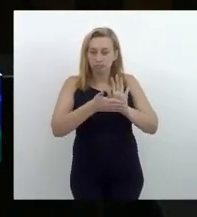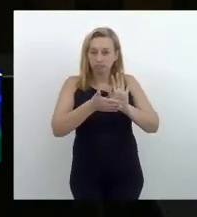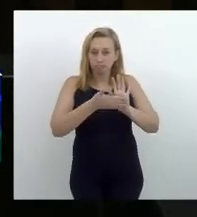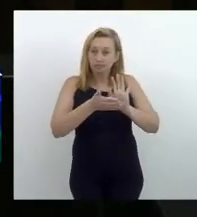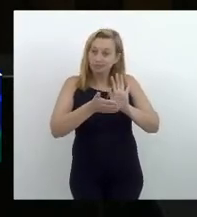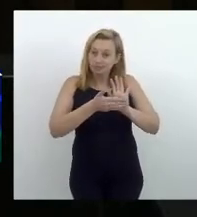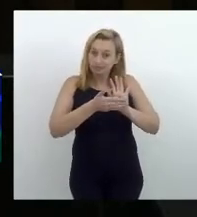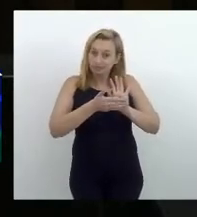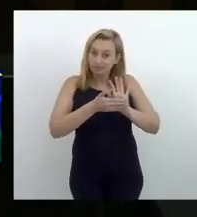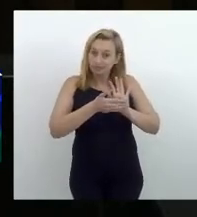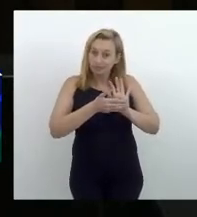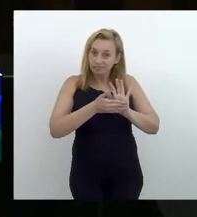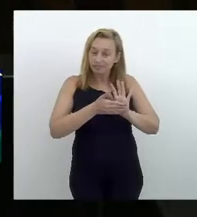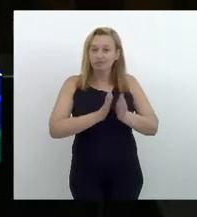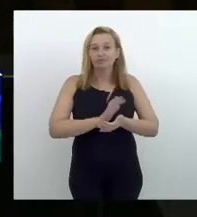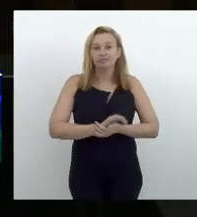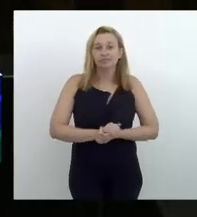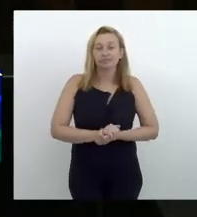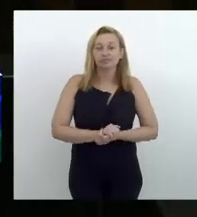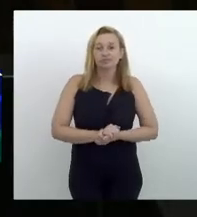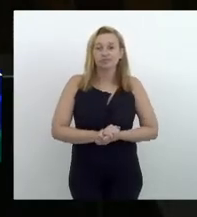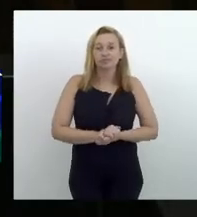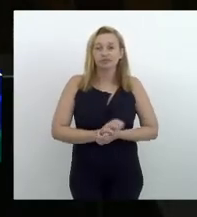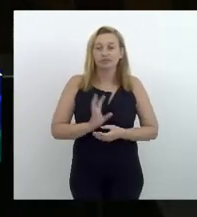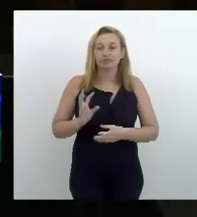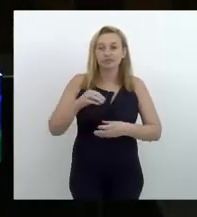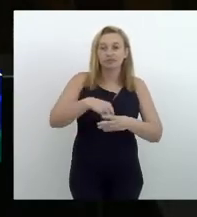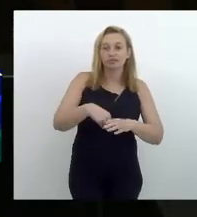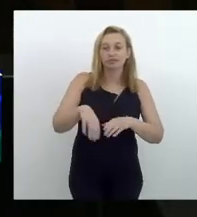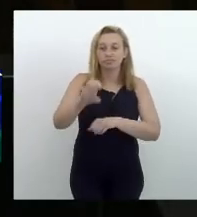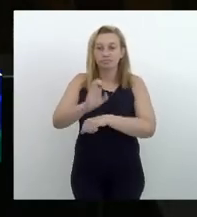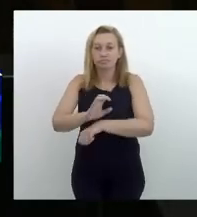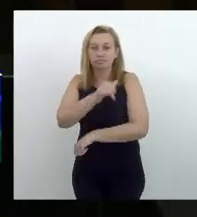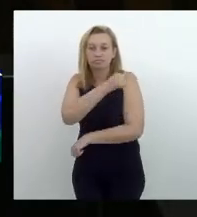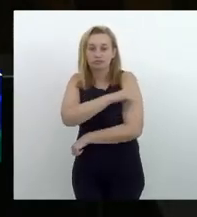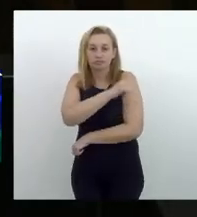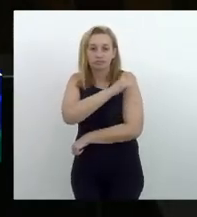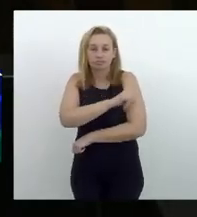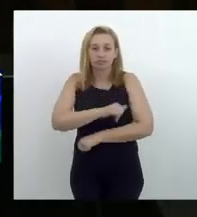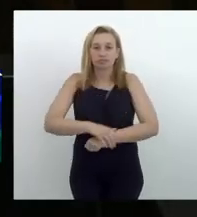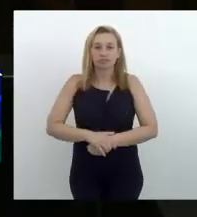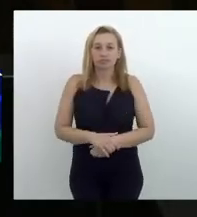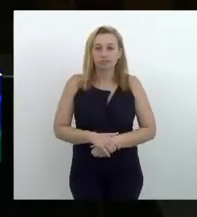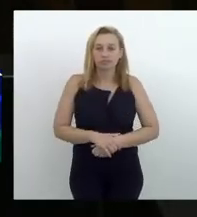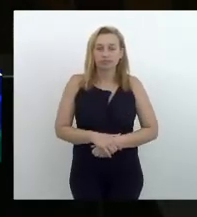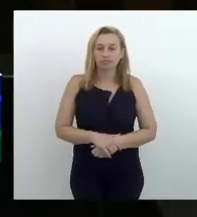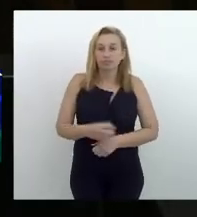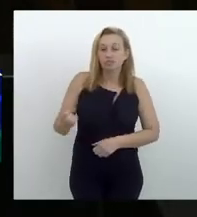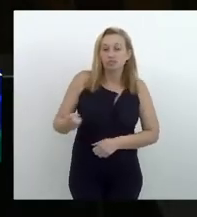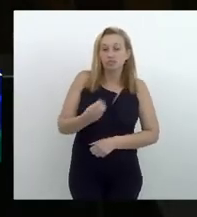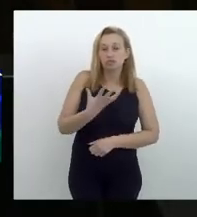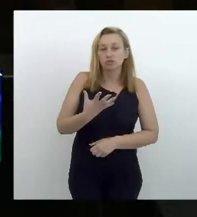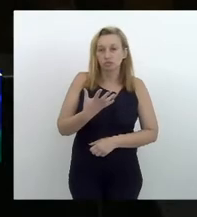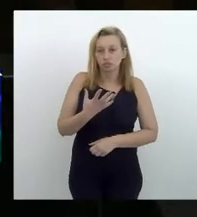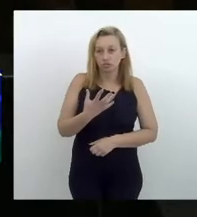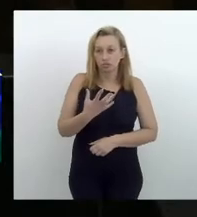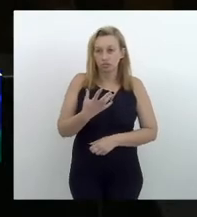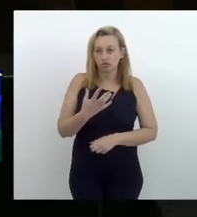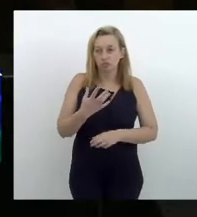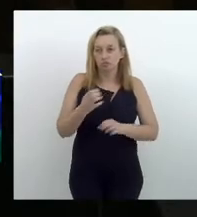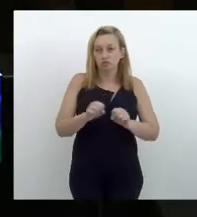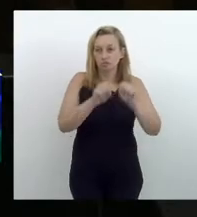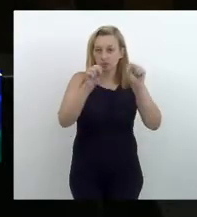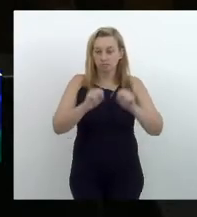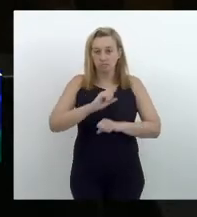de ingresso do Estado do Rio de Janeiro no novo regime de recuperação